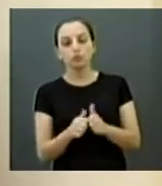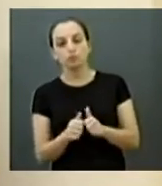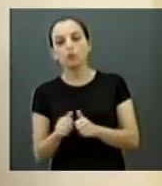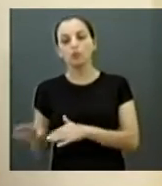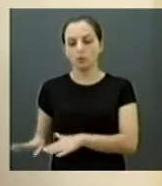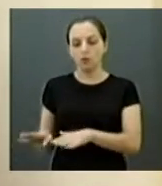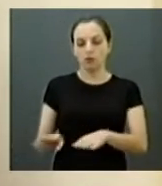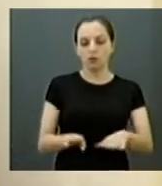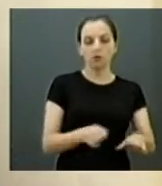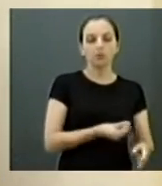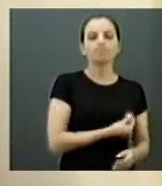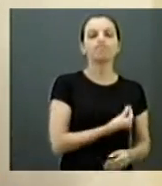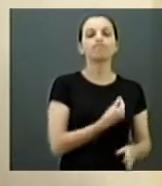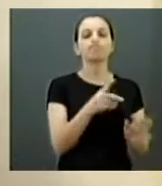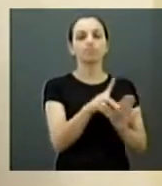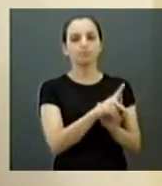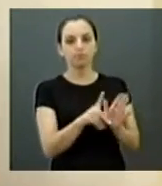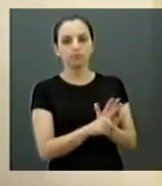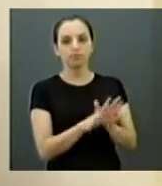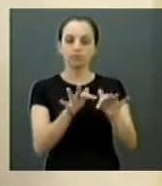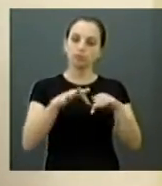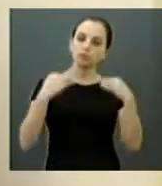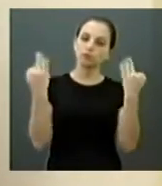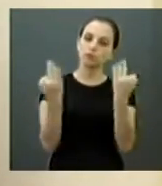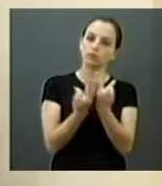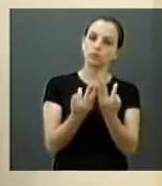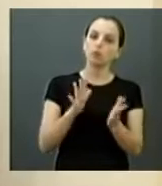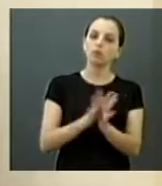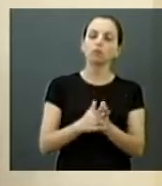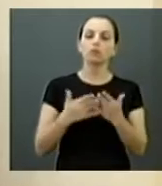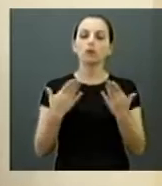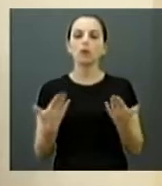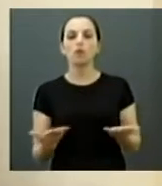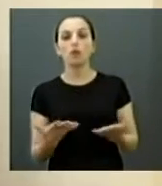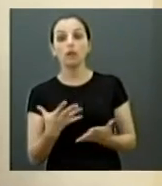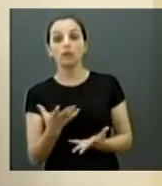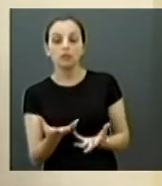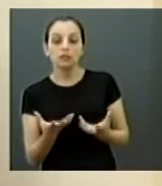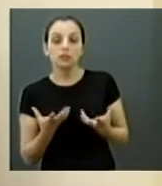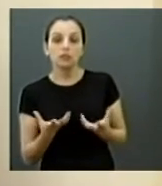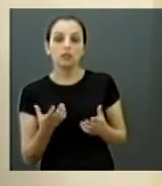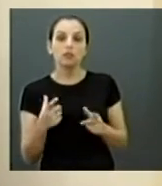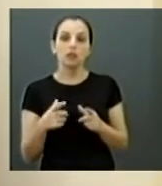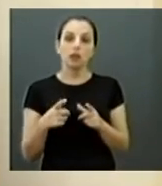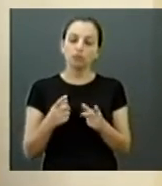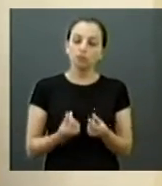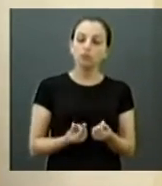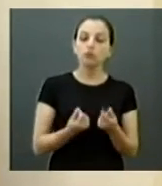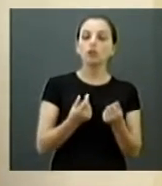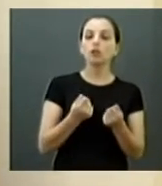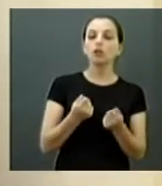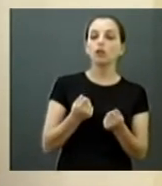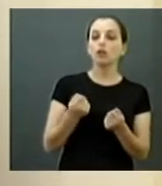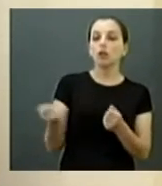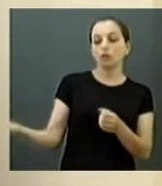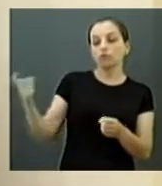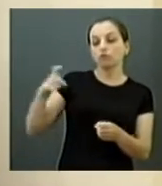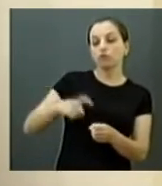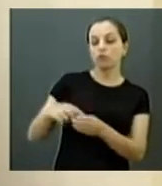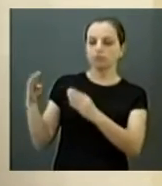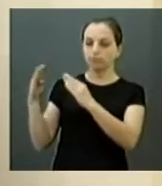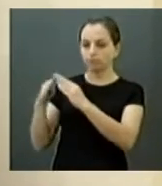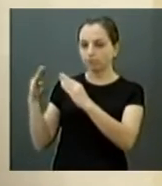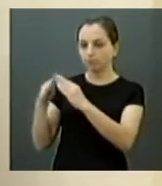de Educação não sabe de nada e a família que chega lá, carente, na expectativa de ter o passe, volta para casa. Isso acontece num